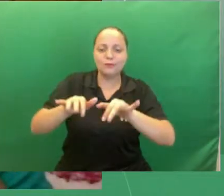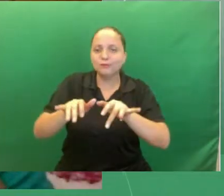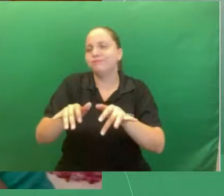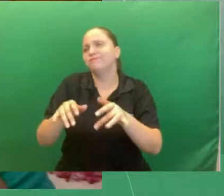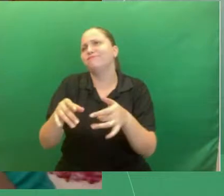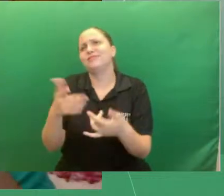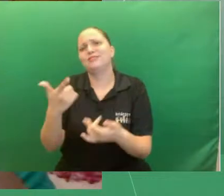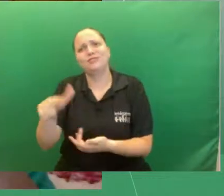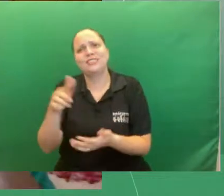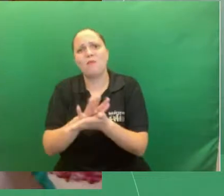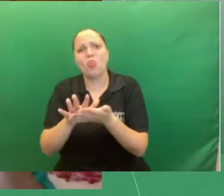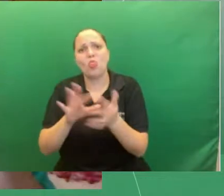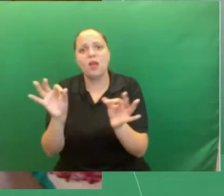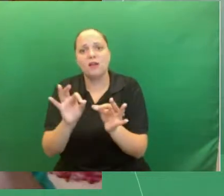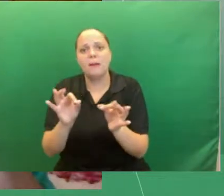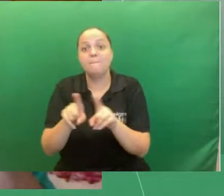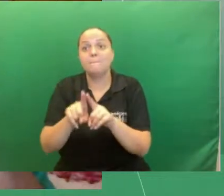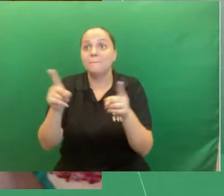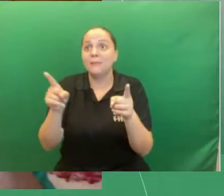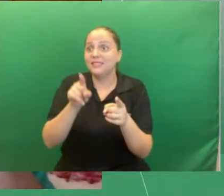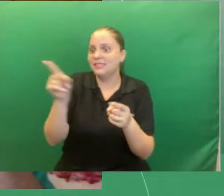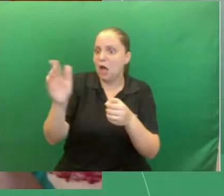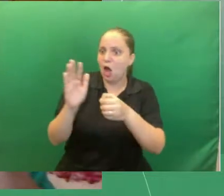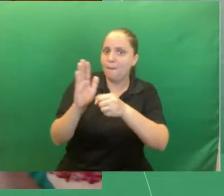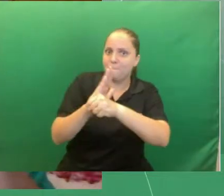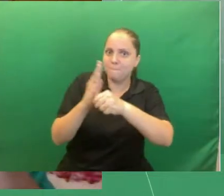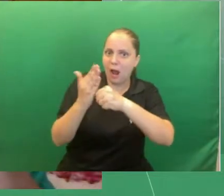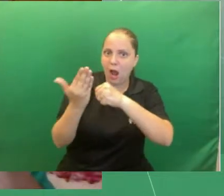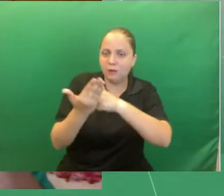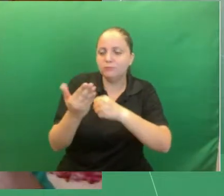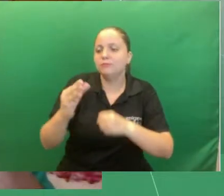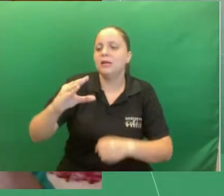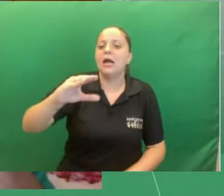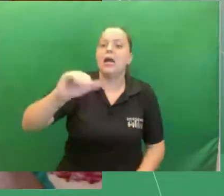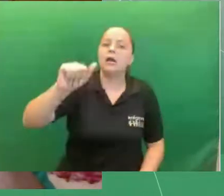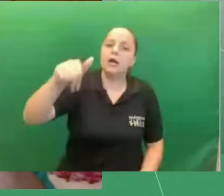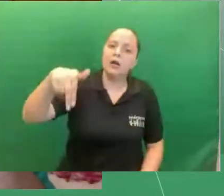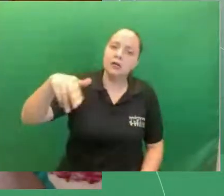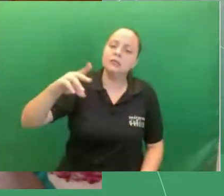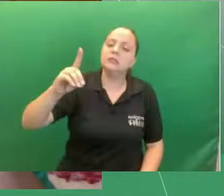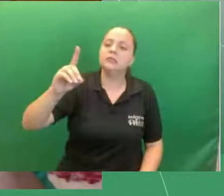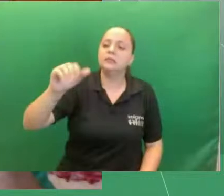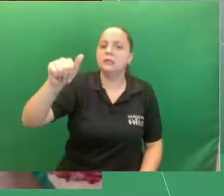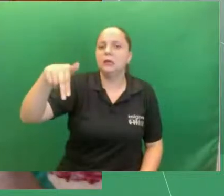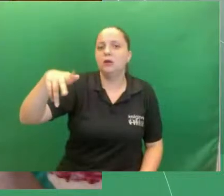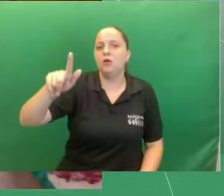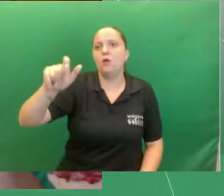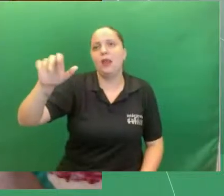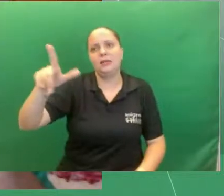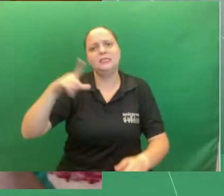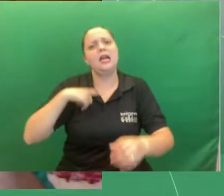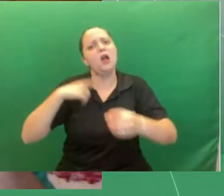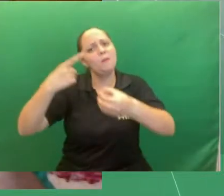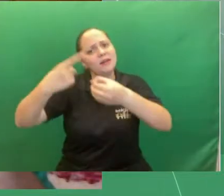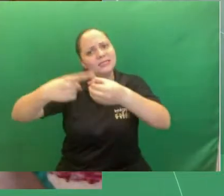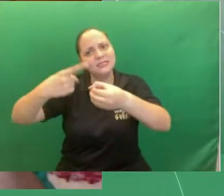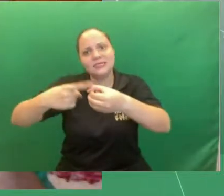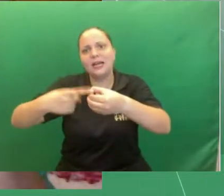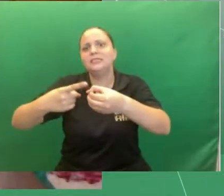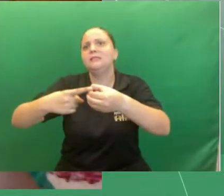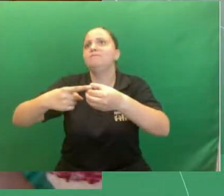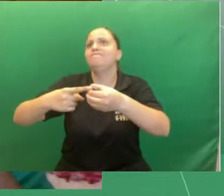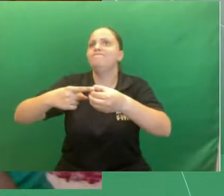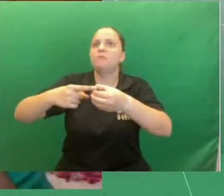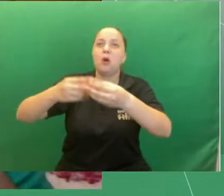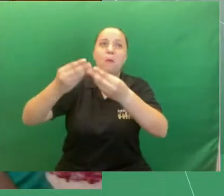mas Candangolândia ela sempre aparece é como como uma cidade citada nessas pesquisas tá